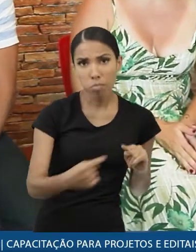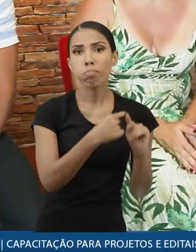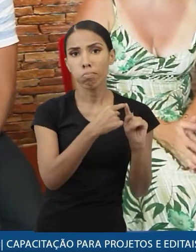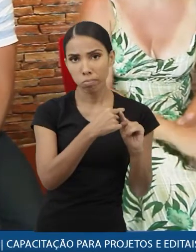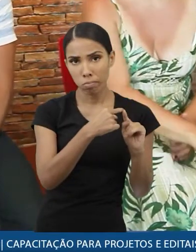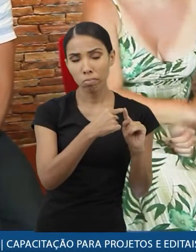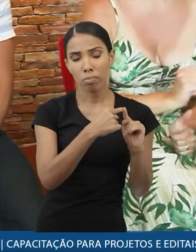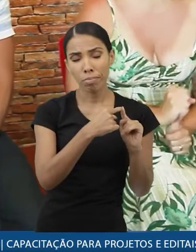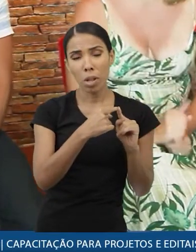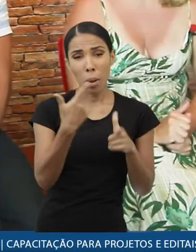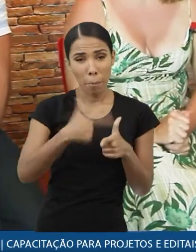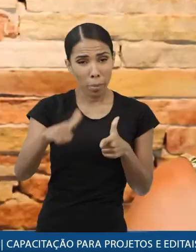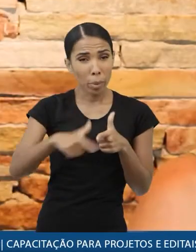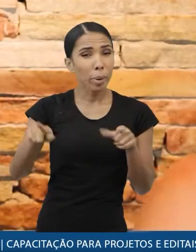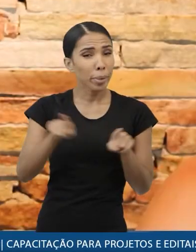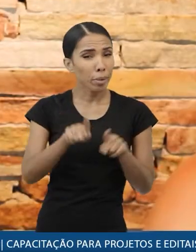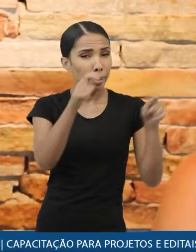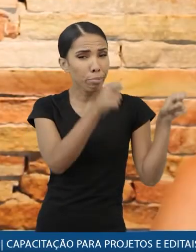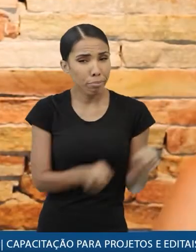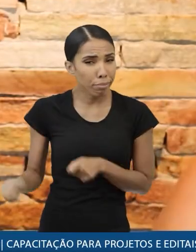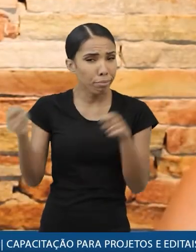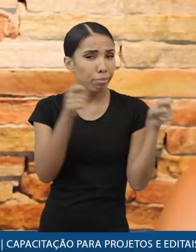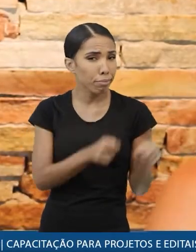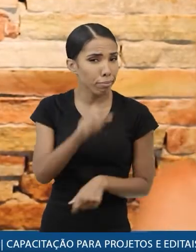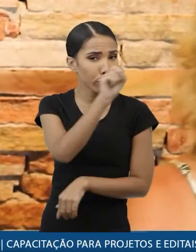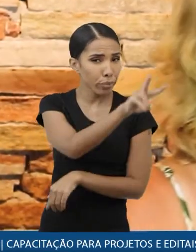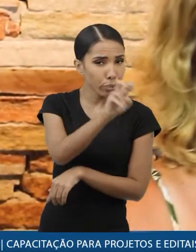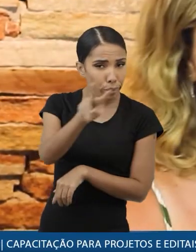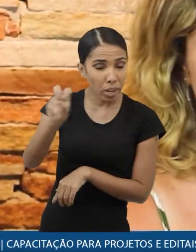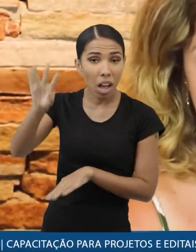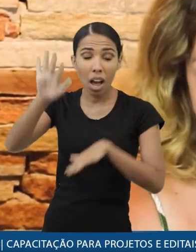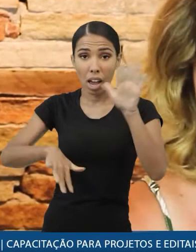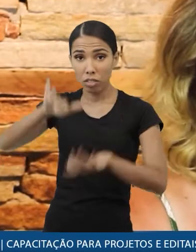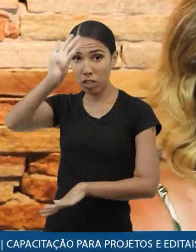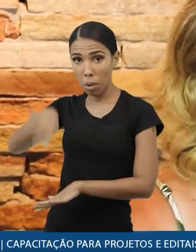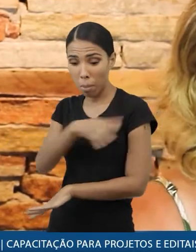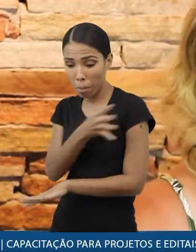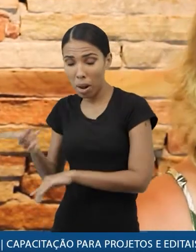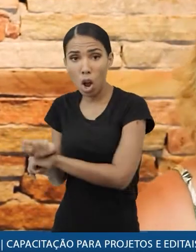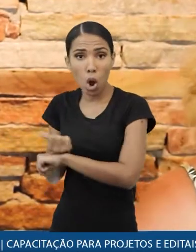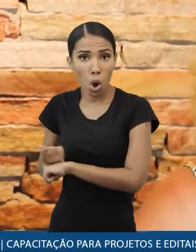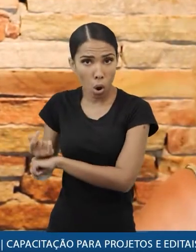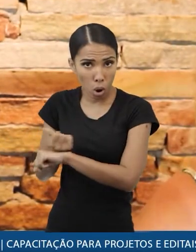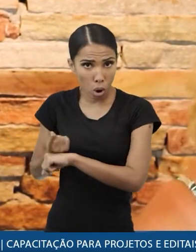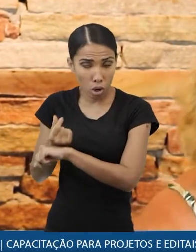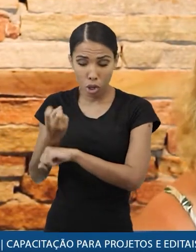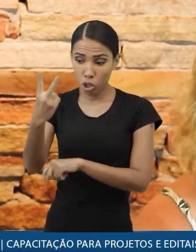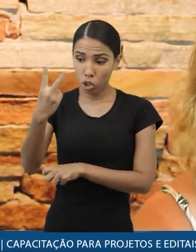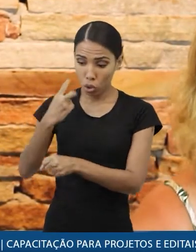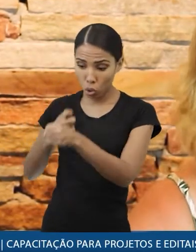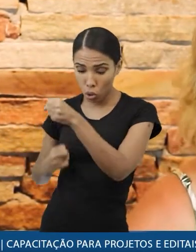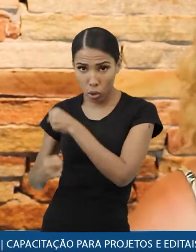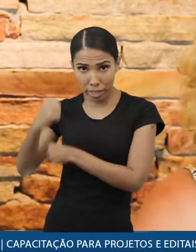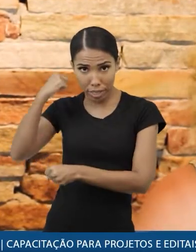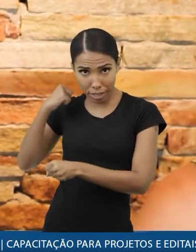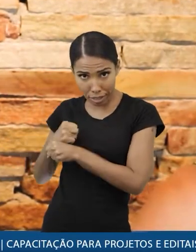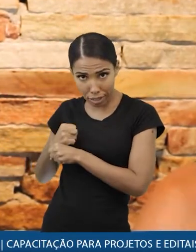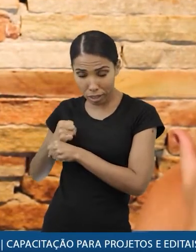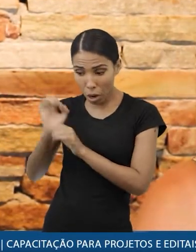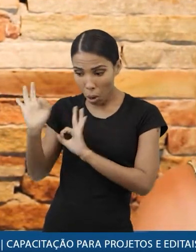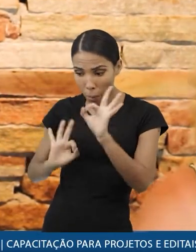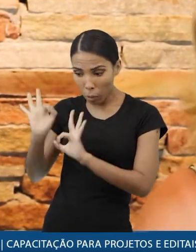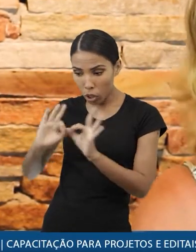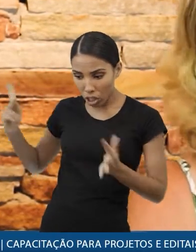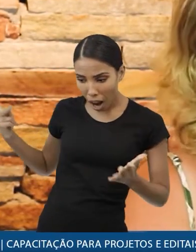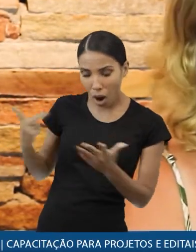prestações de contas é o seguinte muitas vezes a gente faz a planilha orçamentária dois anos antes do projeto